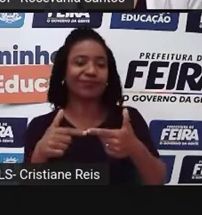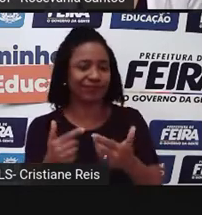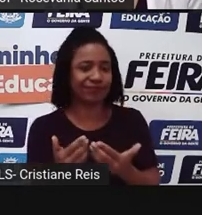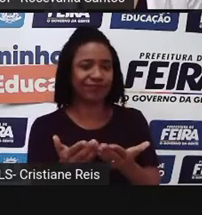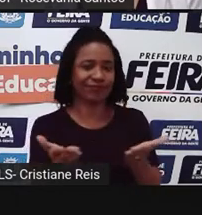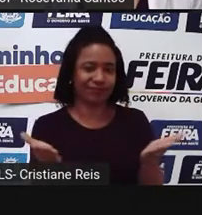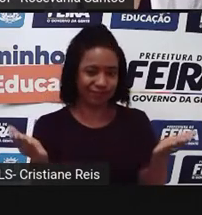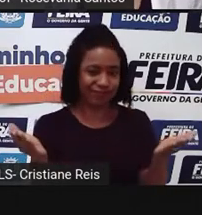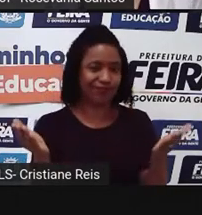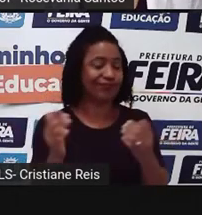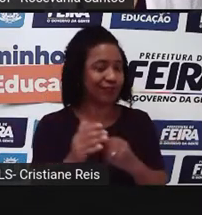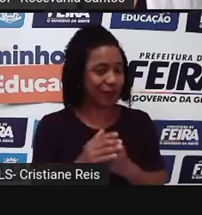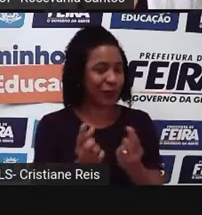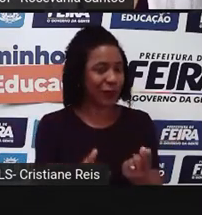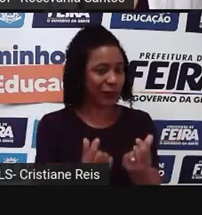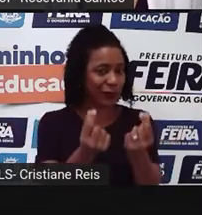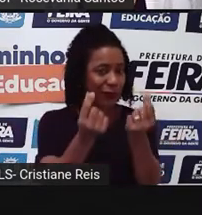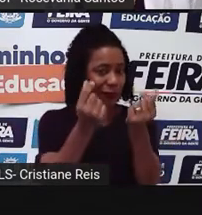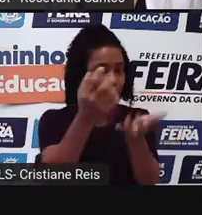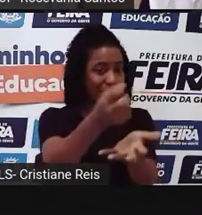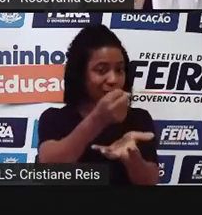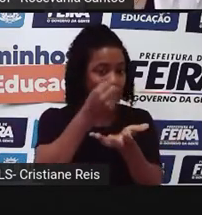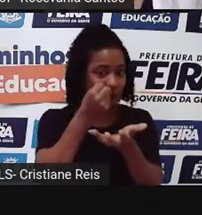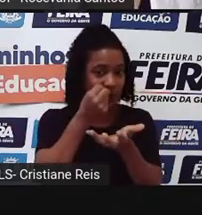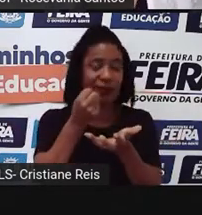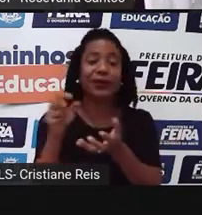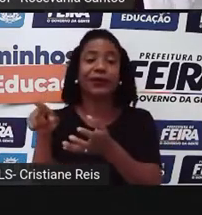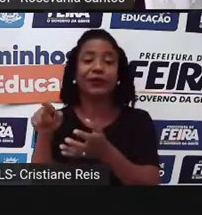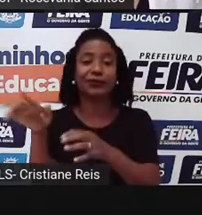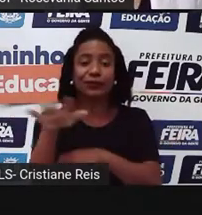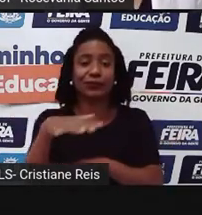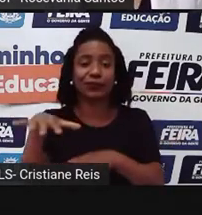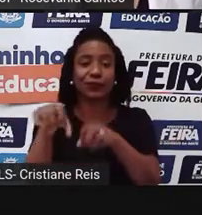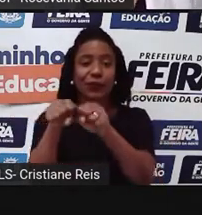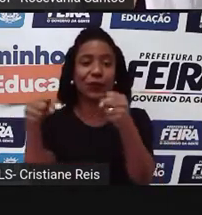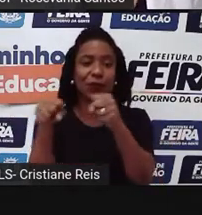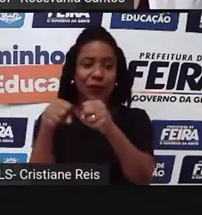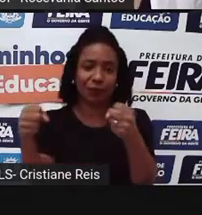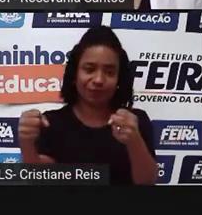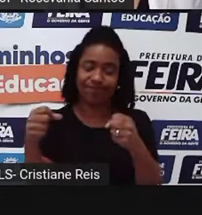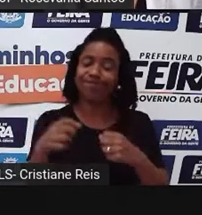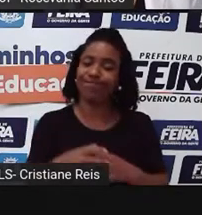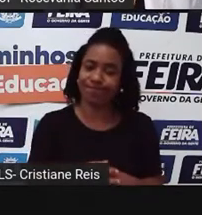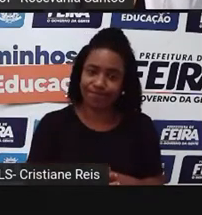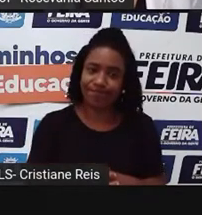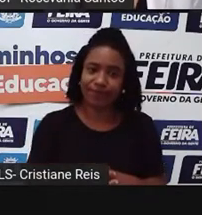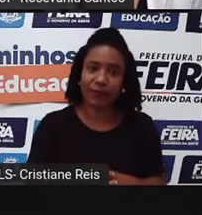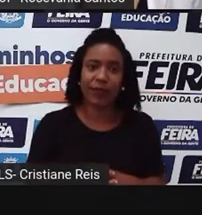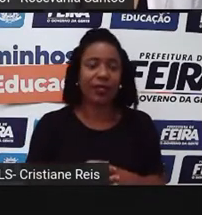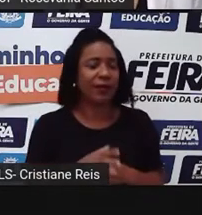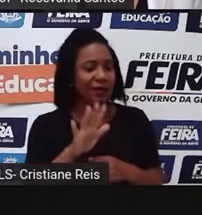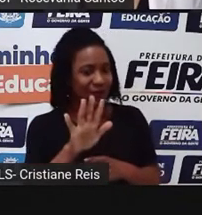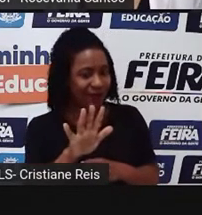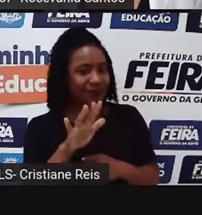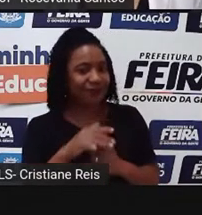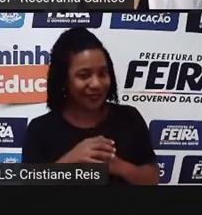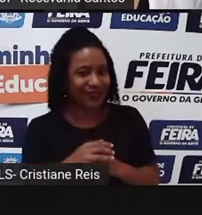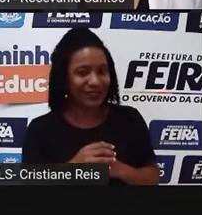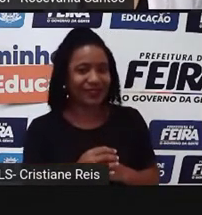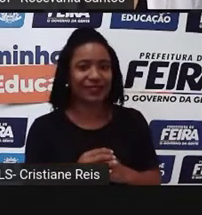ambiental. O que é uma pena. Bom, existem, basicamente, dois tipos de agricultura, né?